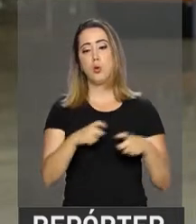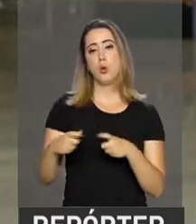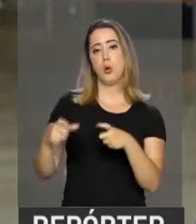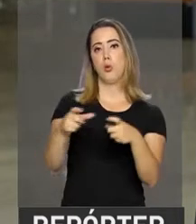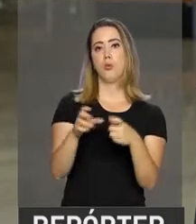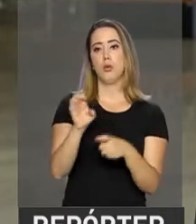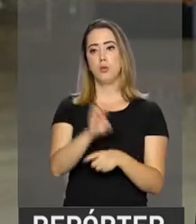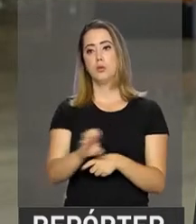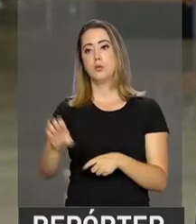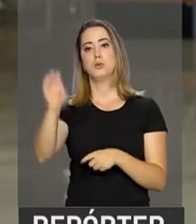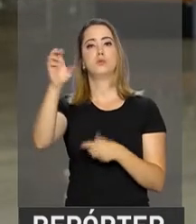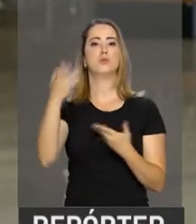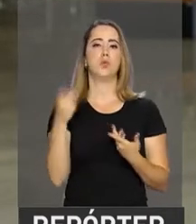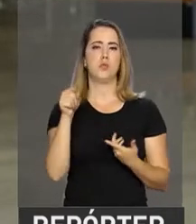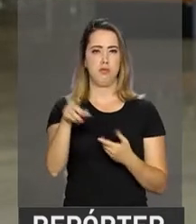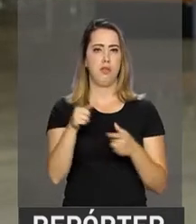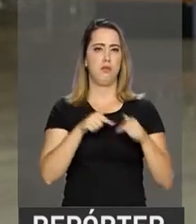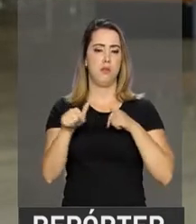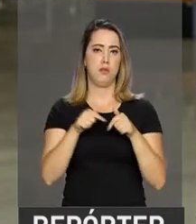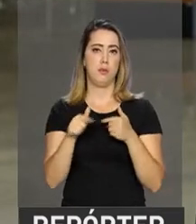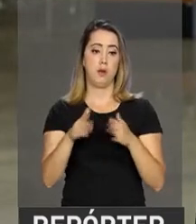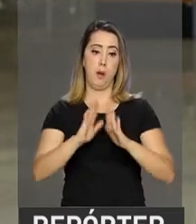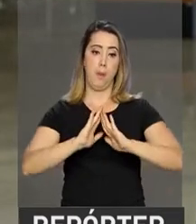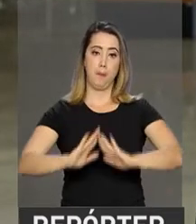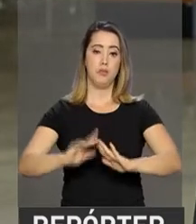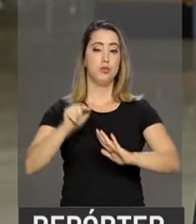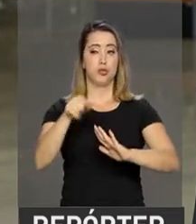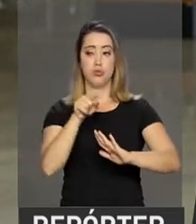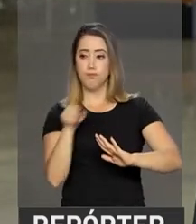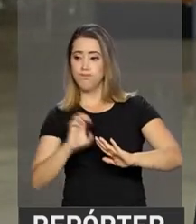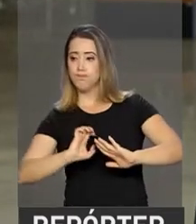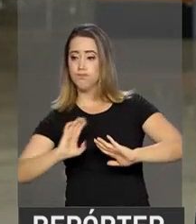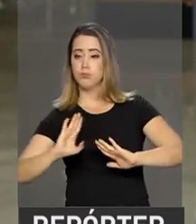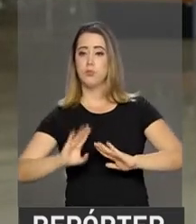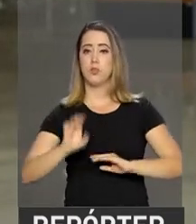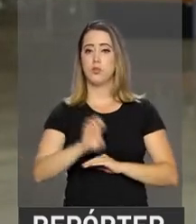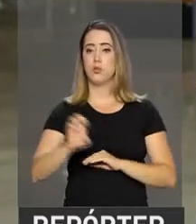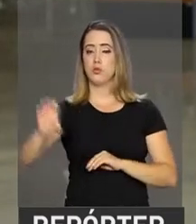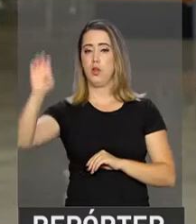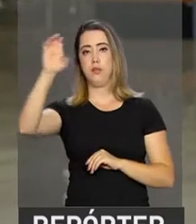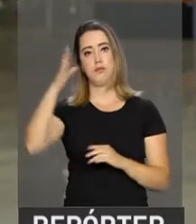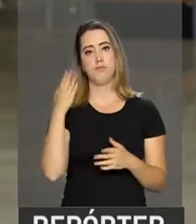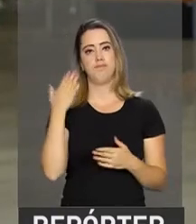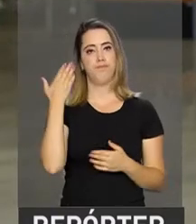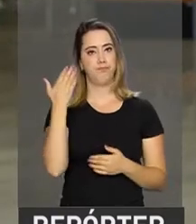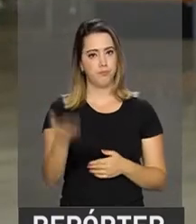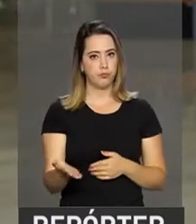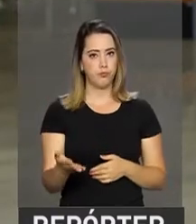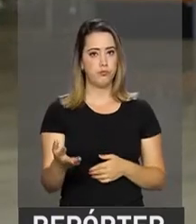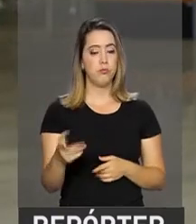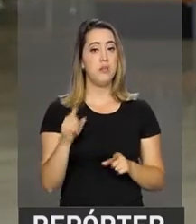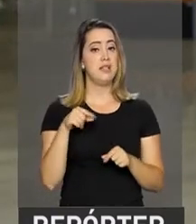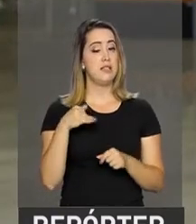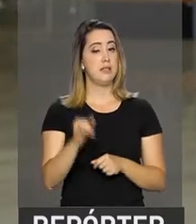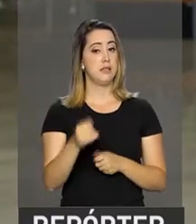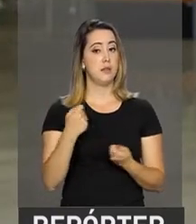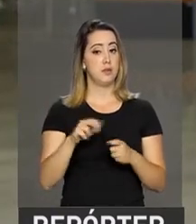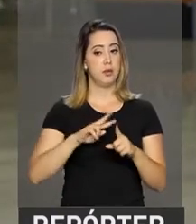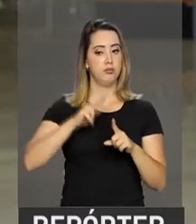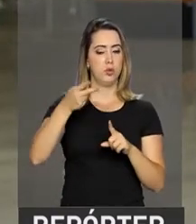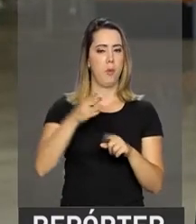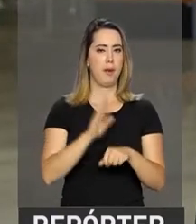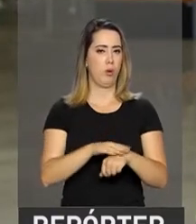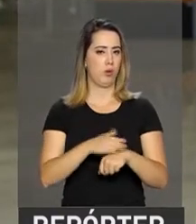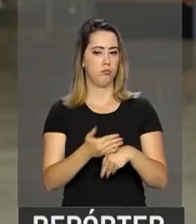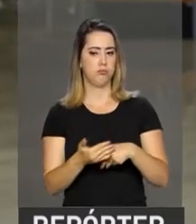para os estados do país a partir da solicitação formal de cada governador. No caso de prorrogação de permanência